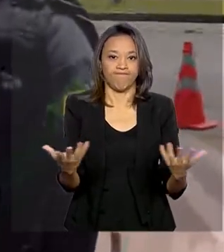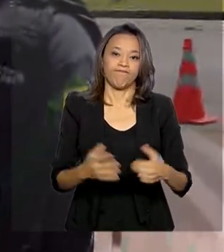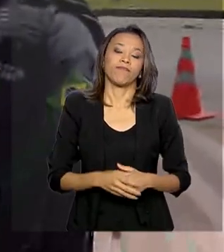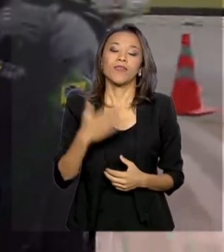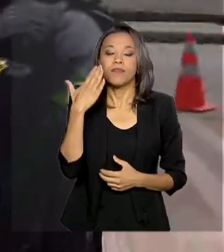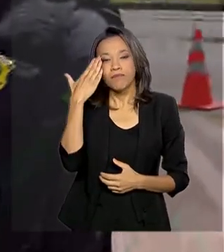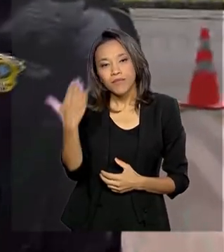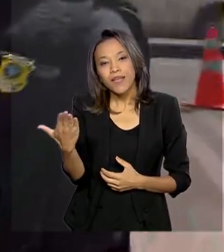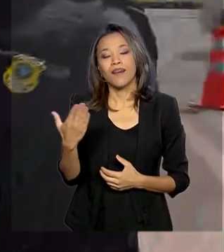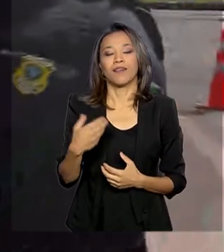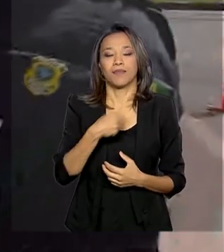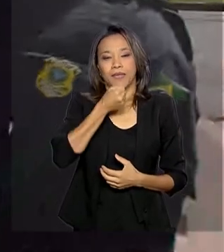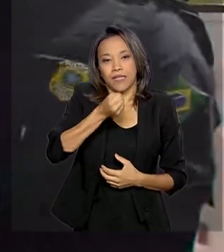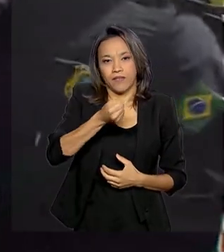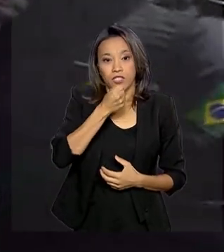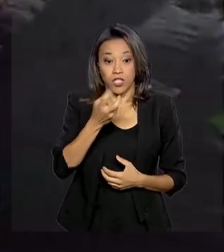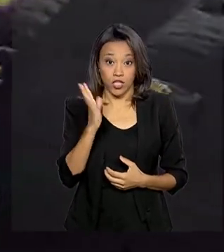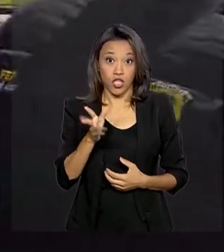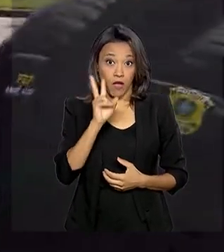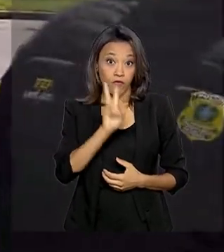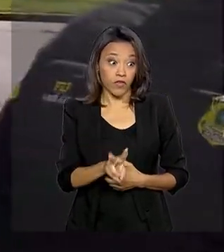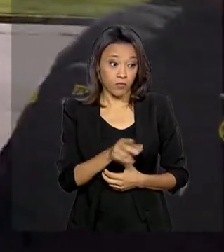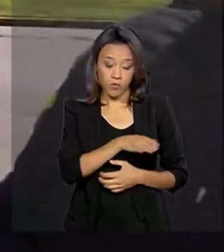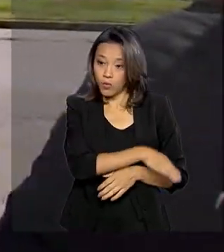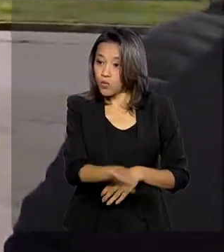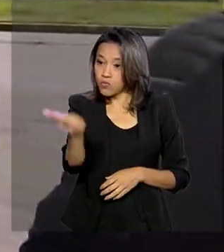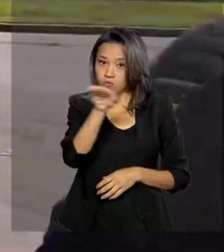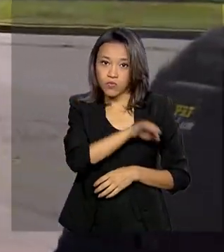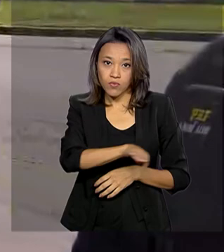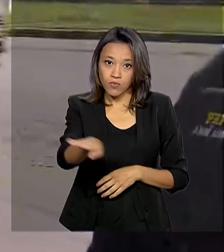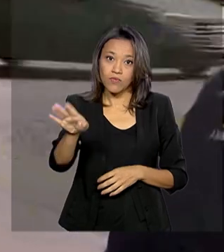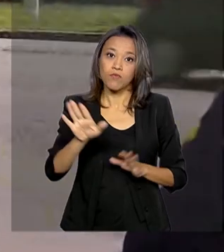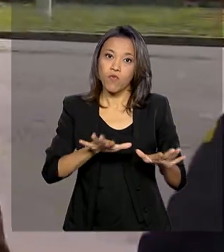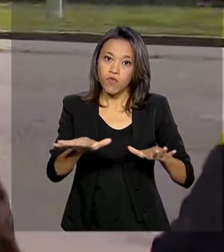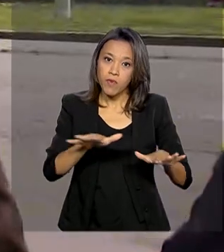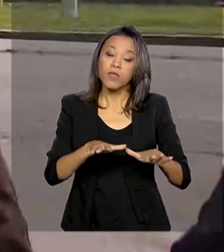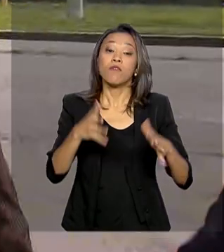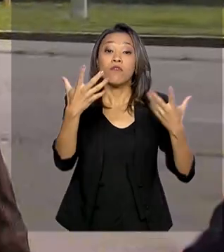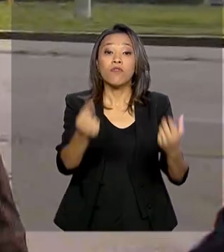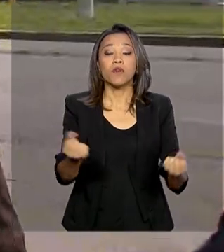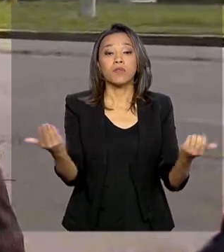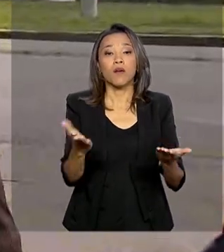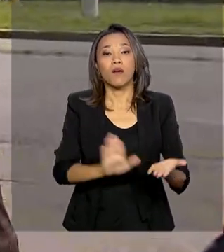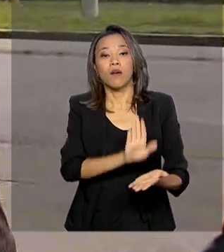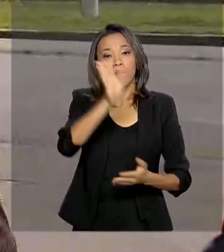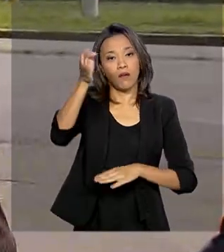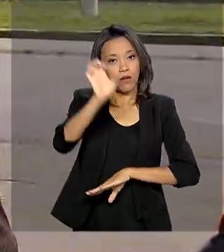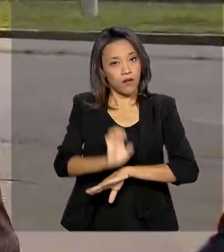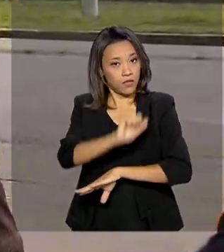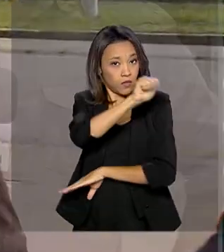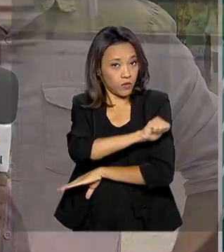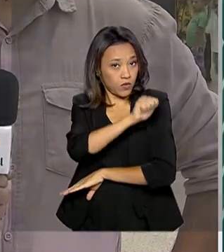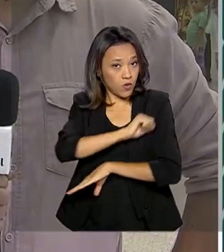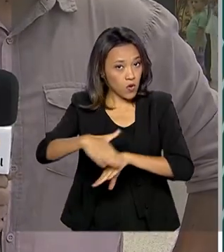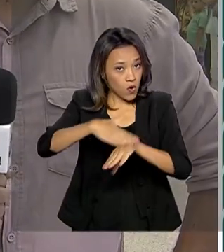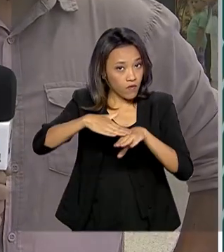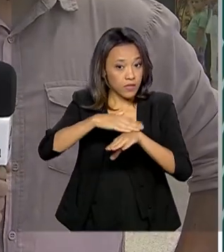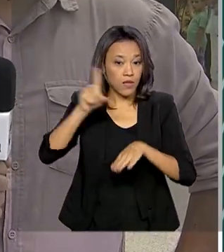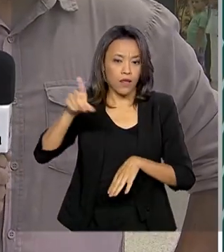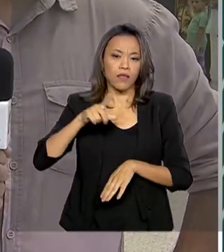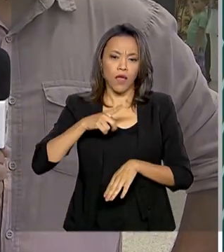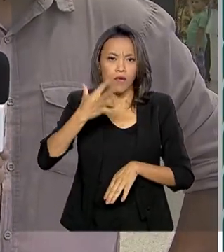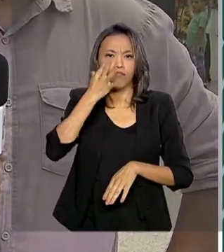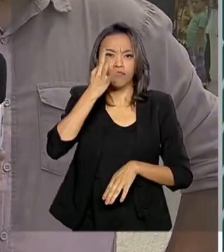entrevista. E nós vimos aqui a movimentação nas estradas. E vamos agora ao Rio de Janeiro conversar com o repórter Igor Santos, que está no